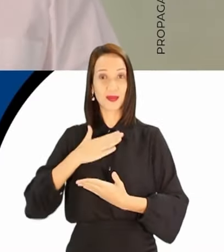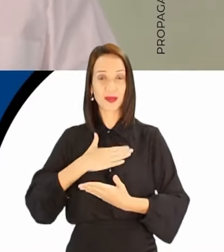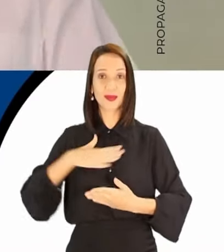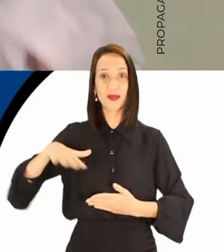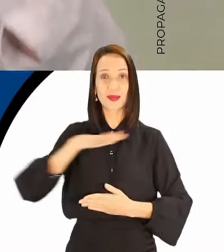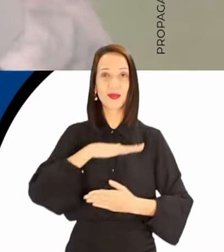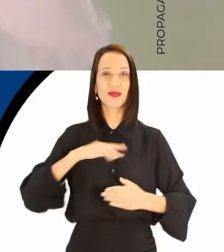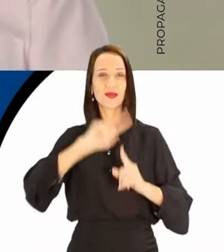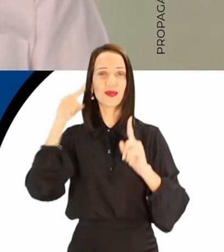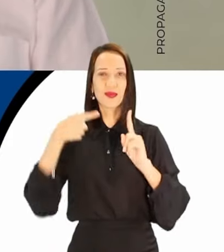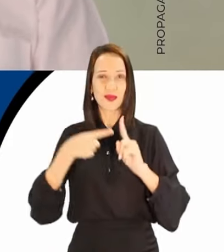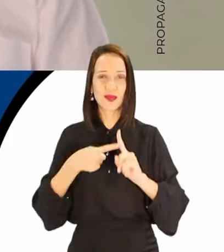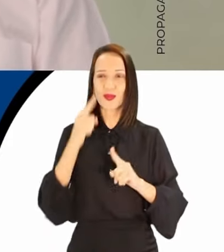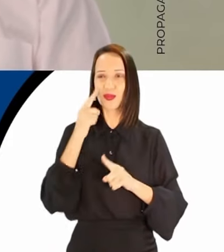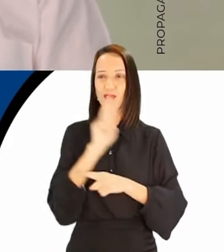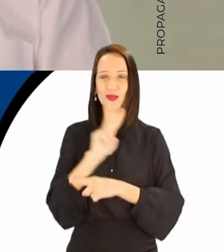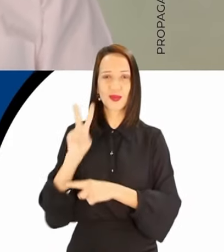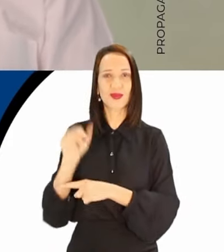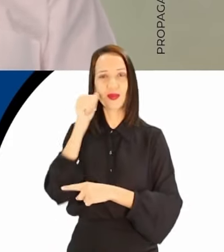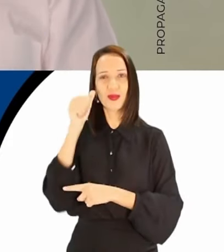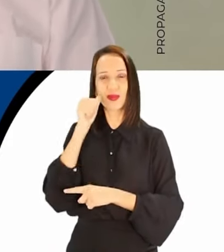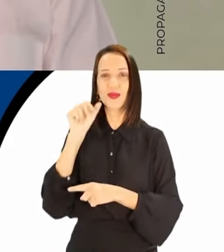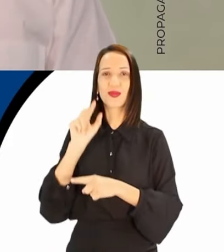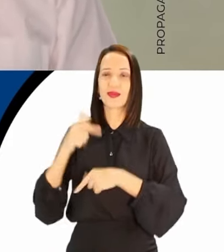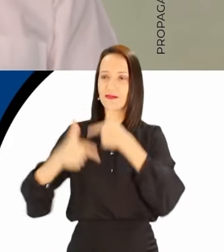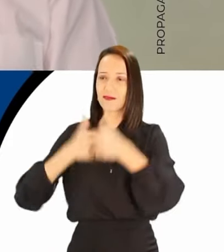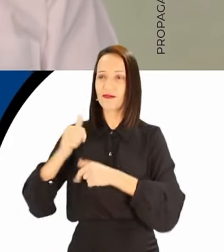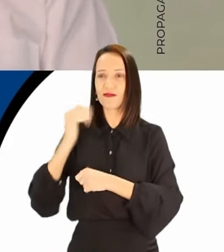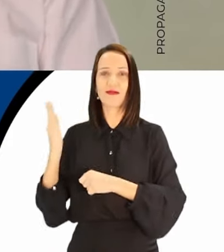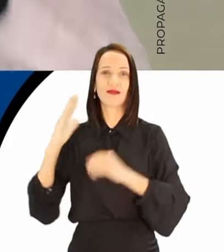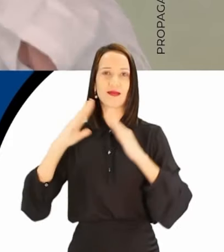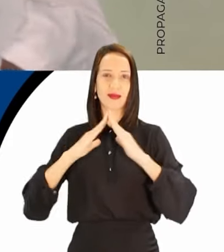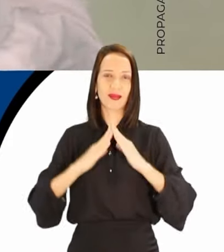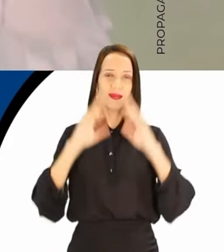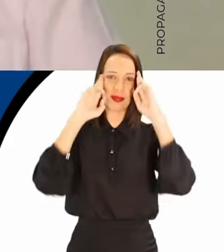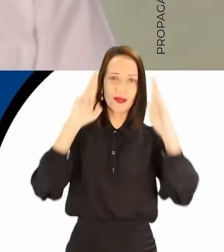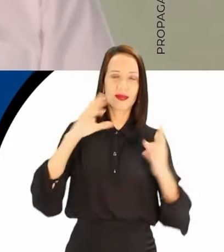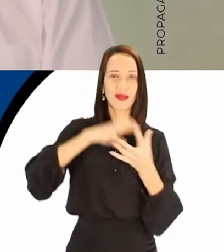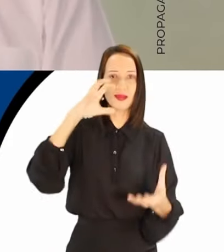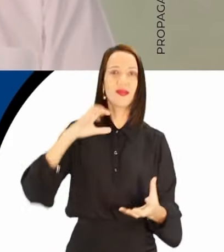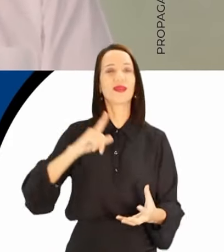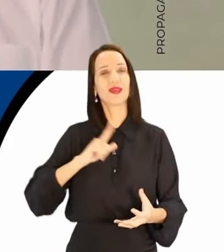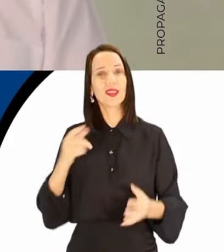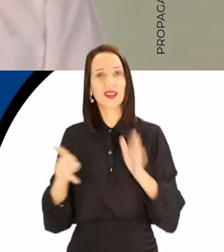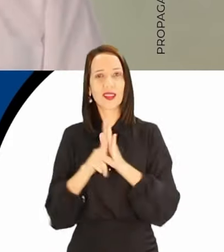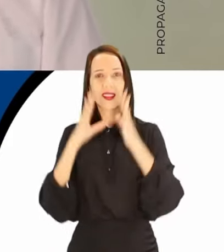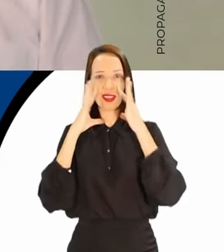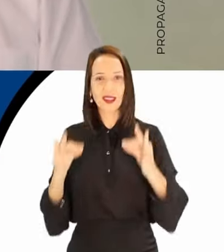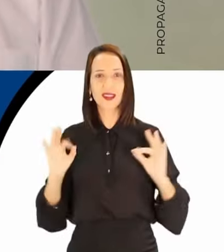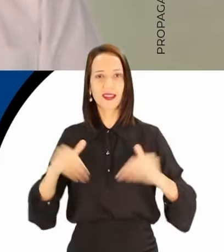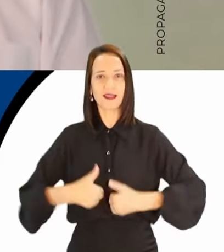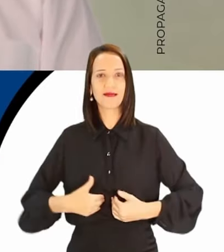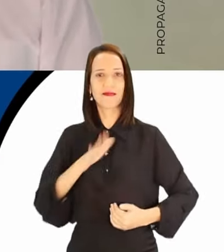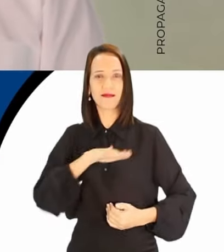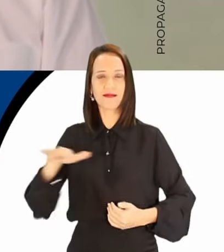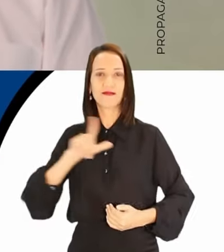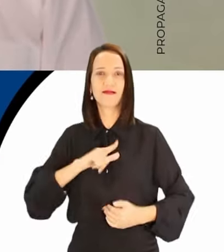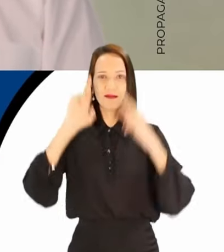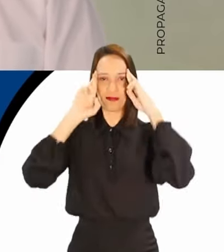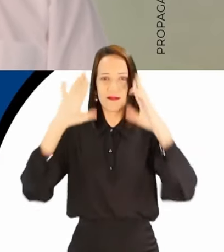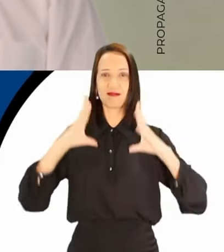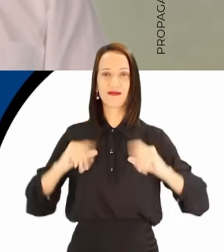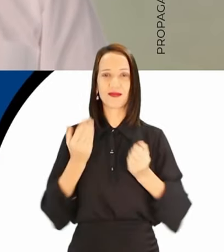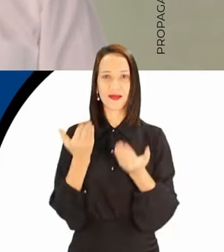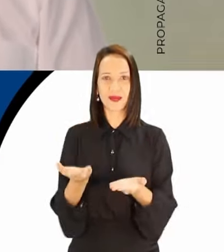A minha plataforma, cuidado com a mulher que trabalha fora de casa. Respeito pelo idoso, atenção com a criança autista. Comandante Farinazo,